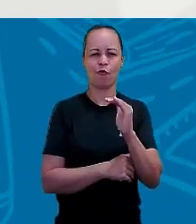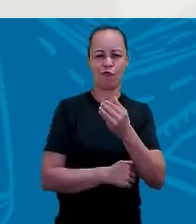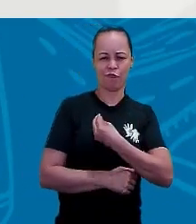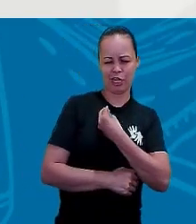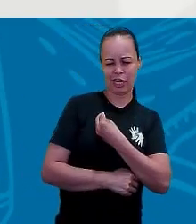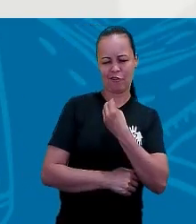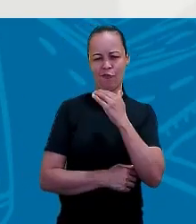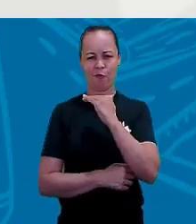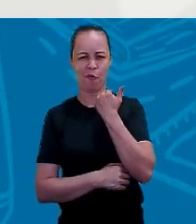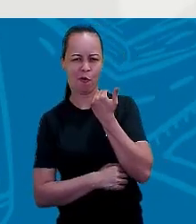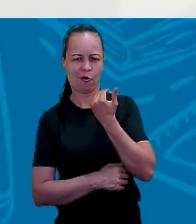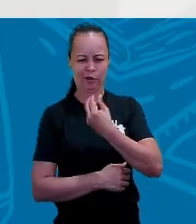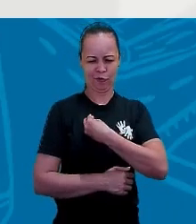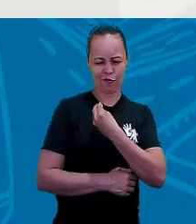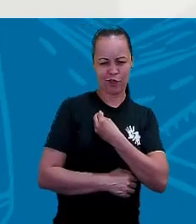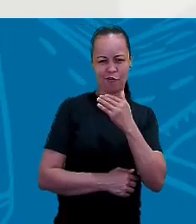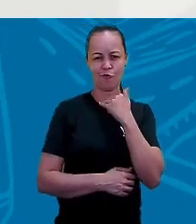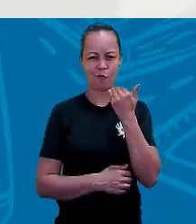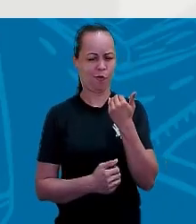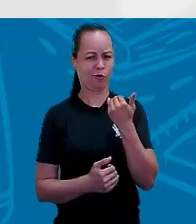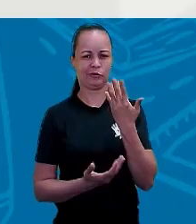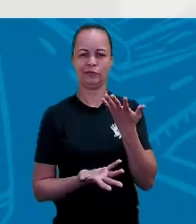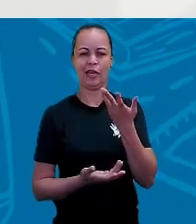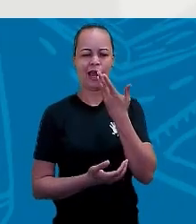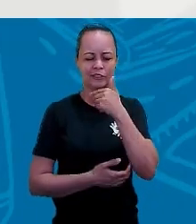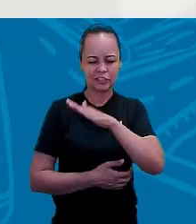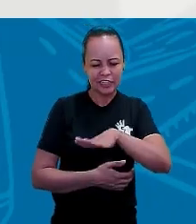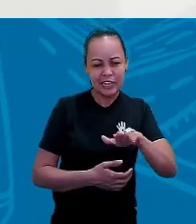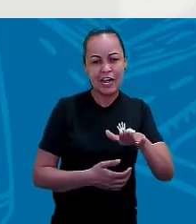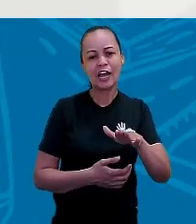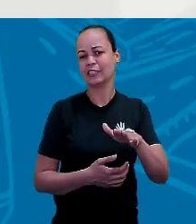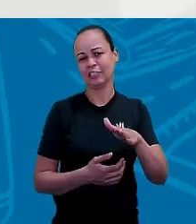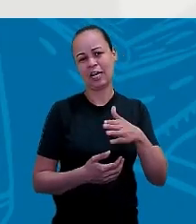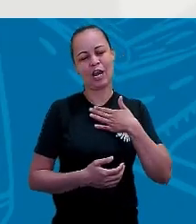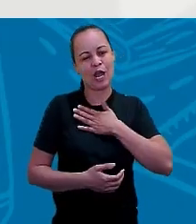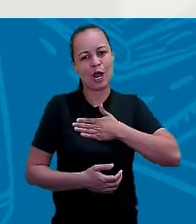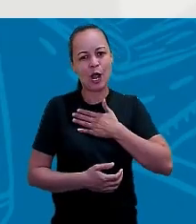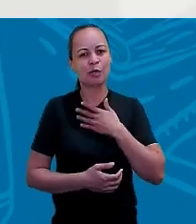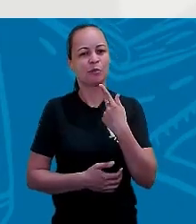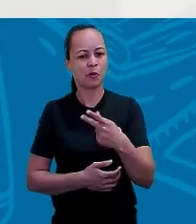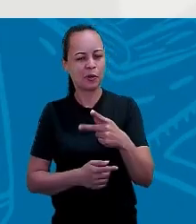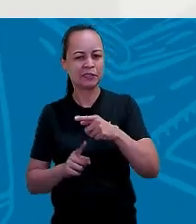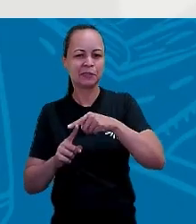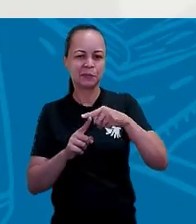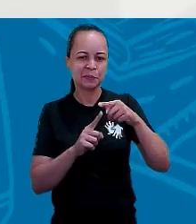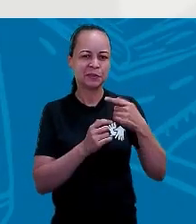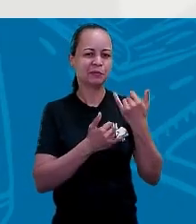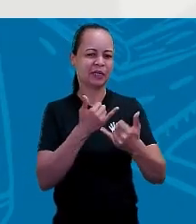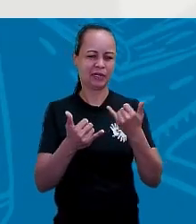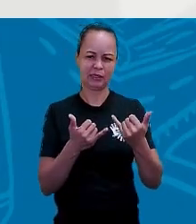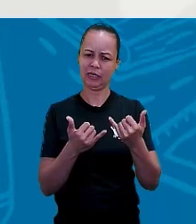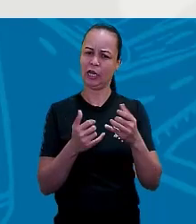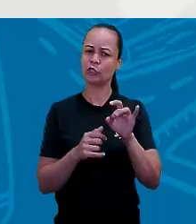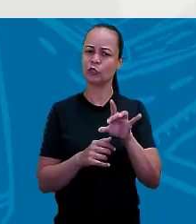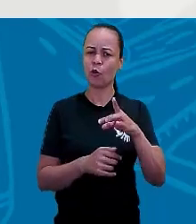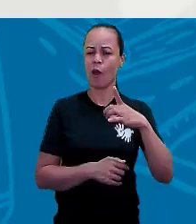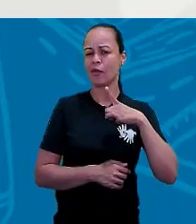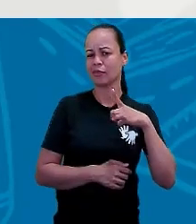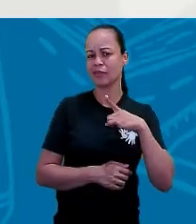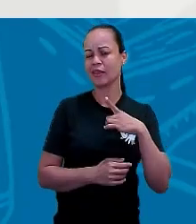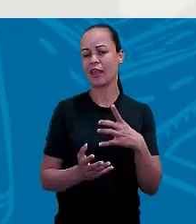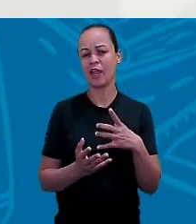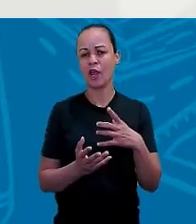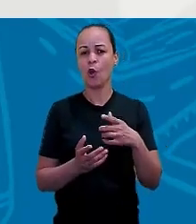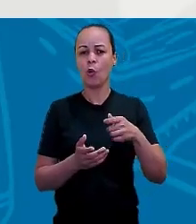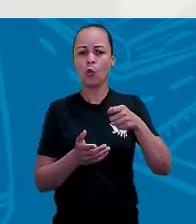amam esse tipo de brincadeira. E só precisa ter um giz, um cabo de vassoura e formar os dois